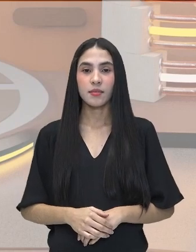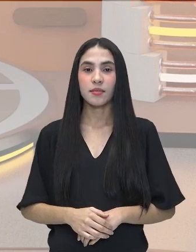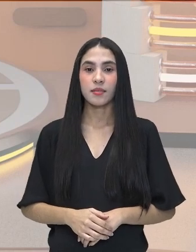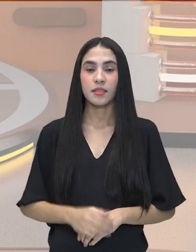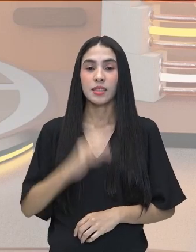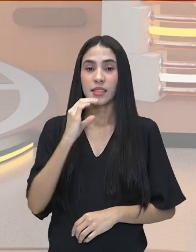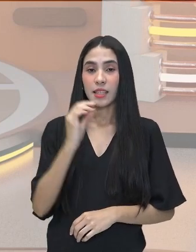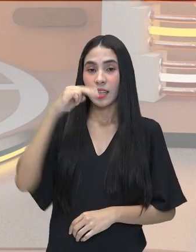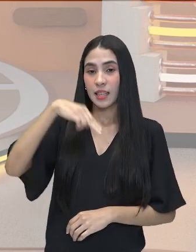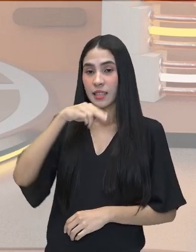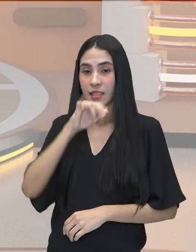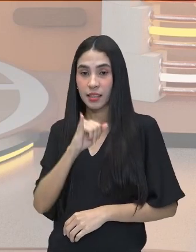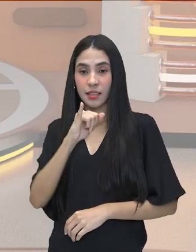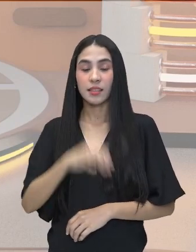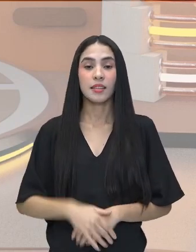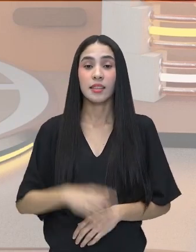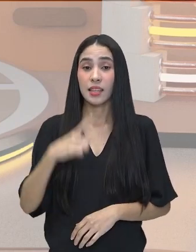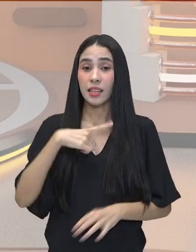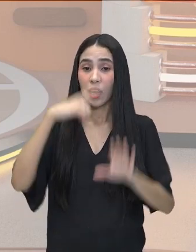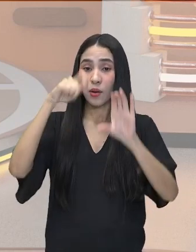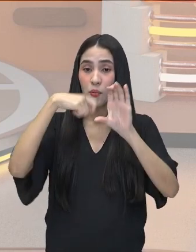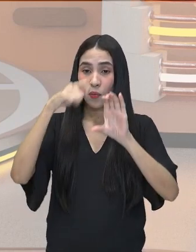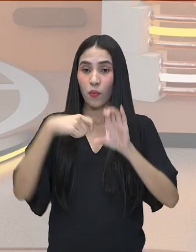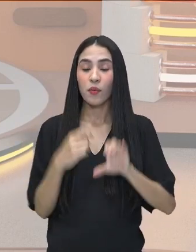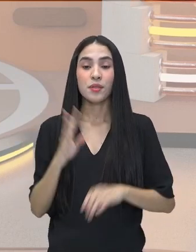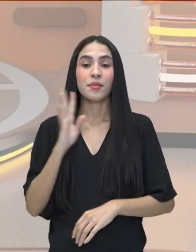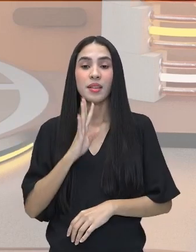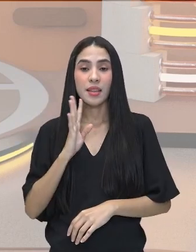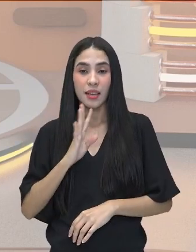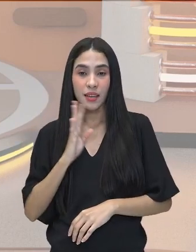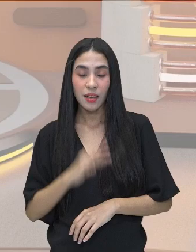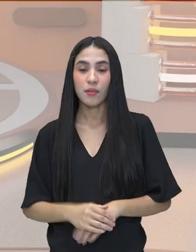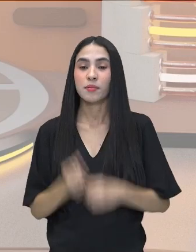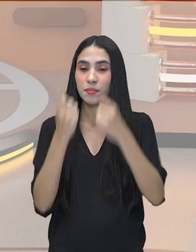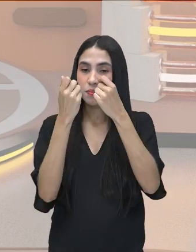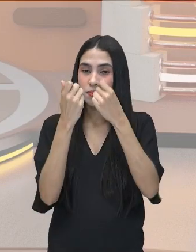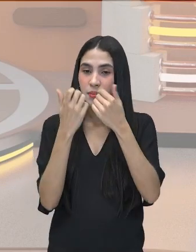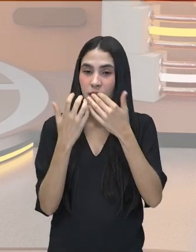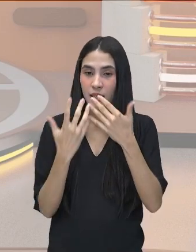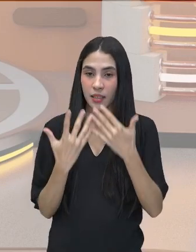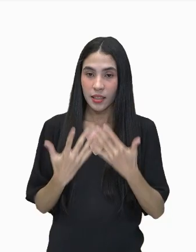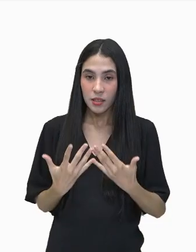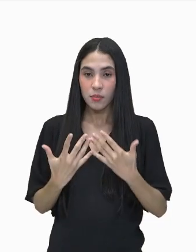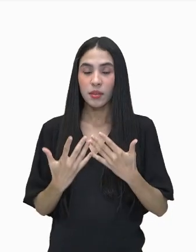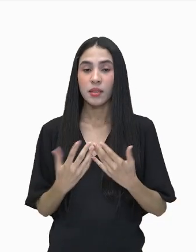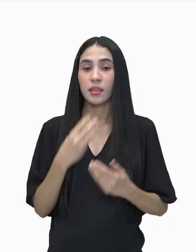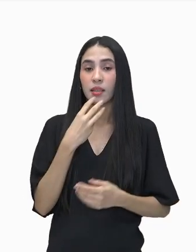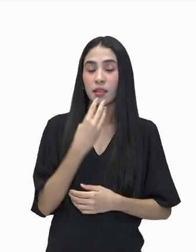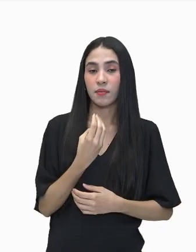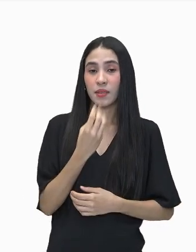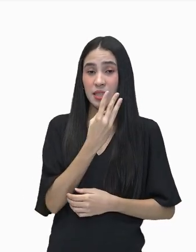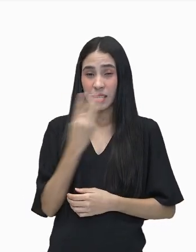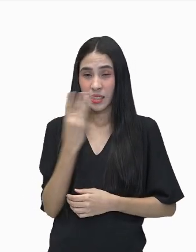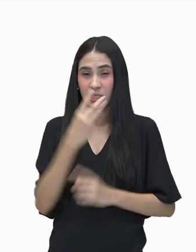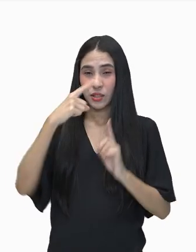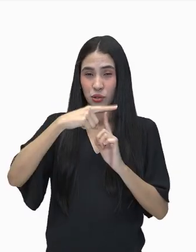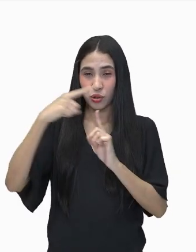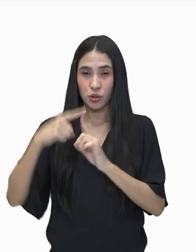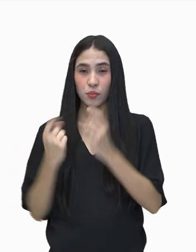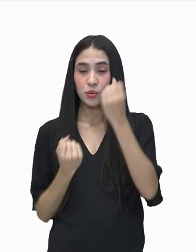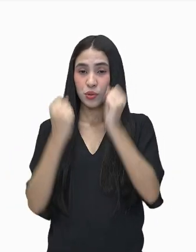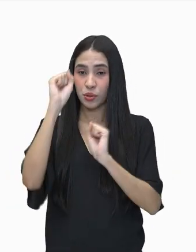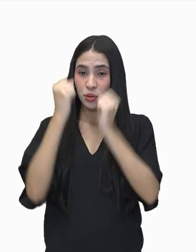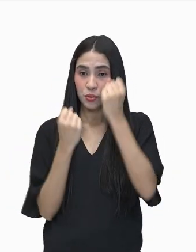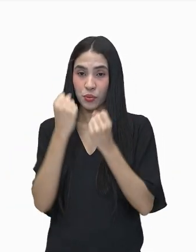aí, eles têm um vídeo muito bacana que fala sobre os 33 tipos de indústria,